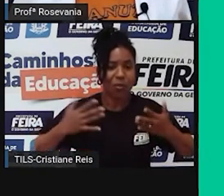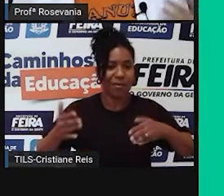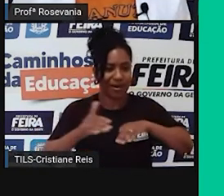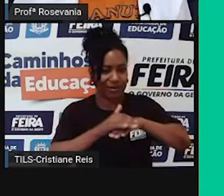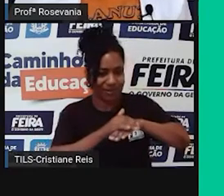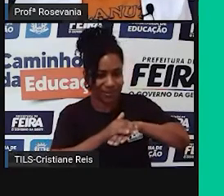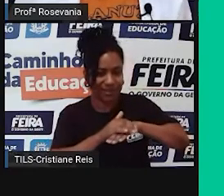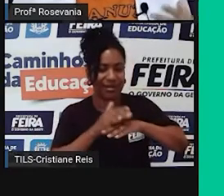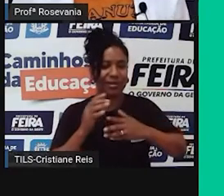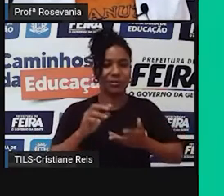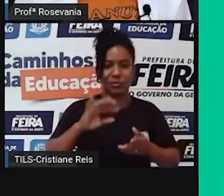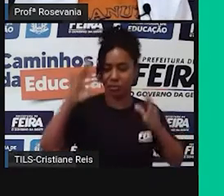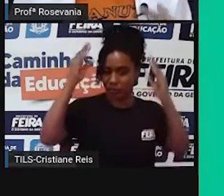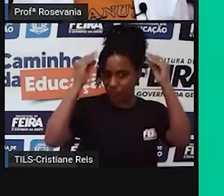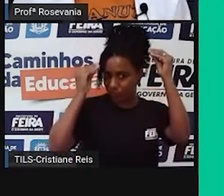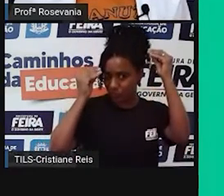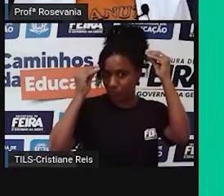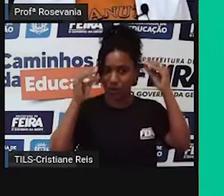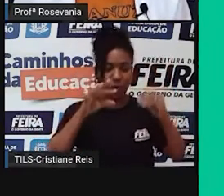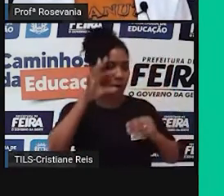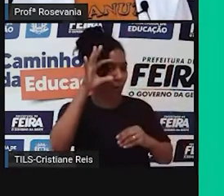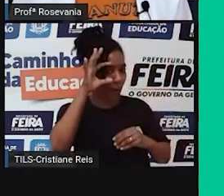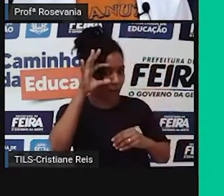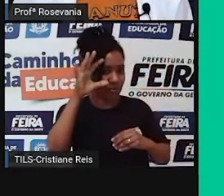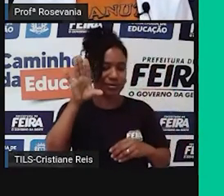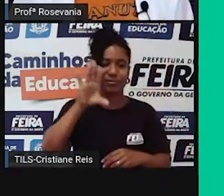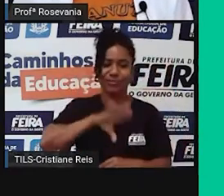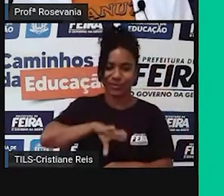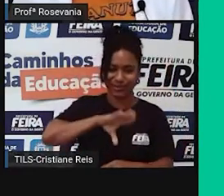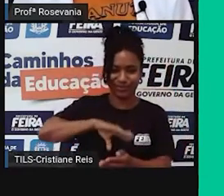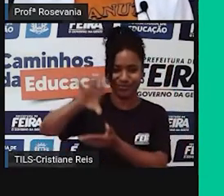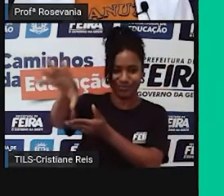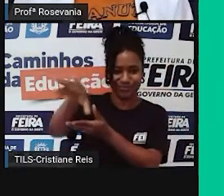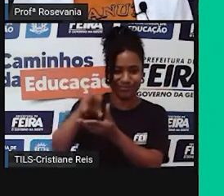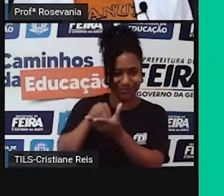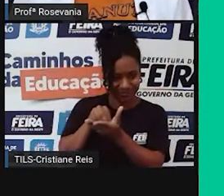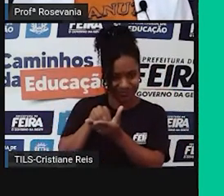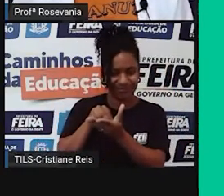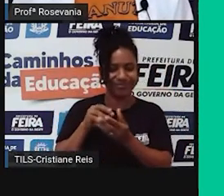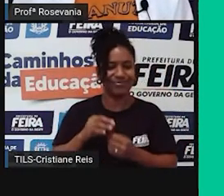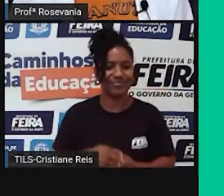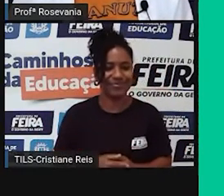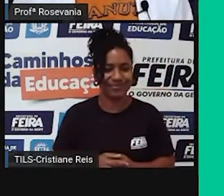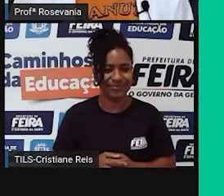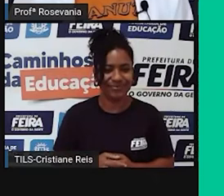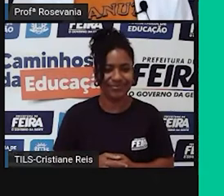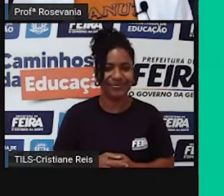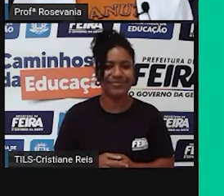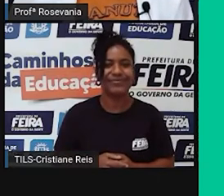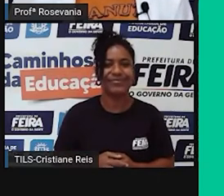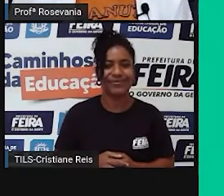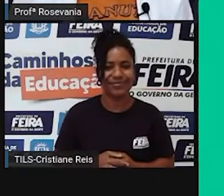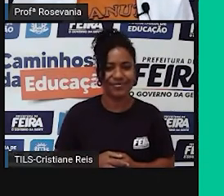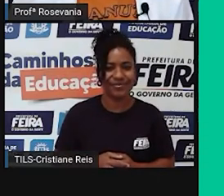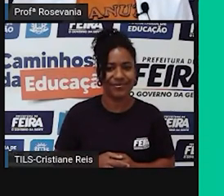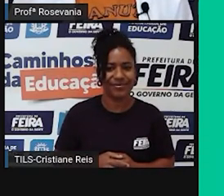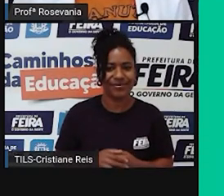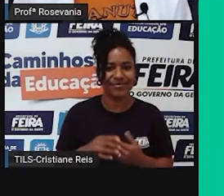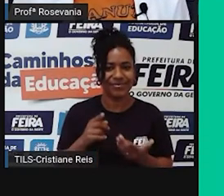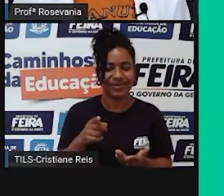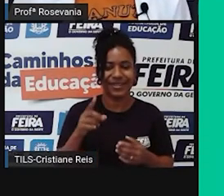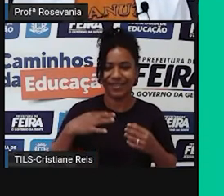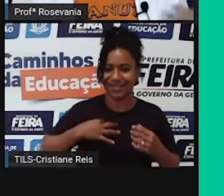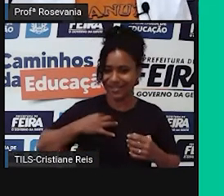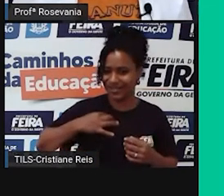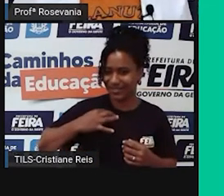calçados, botar chapéu, óculos, essas coisas, nós também herdamos, né, dos povos europeus, não especificamente essas